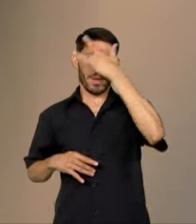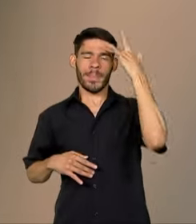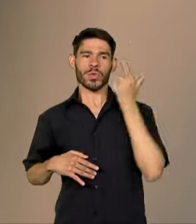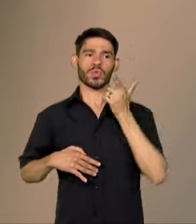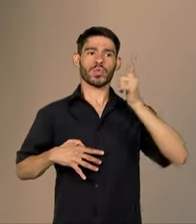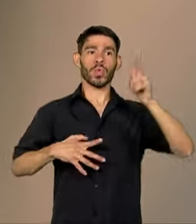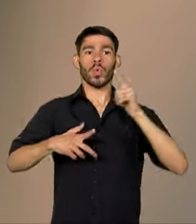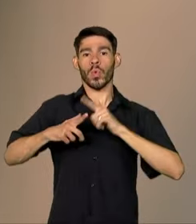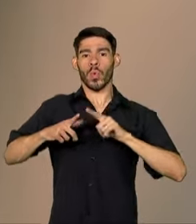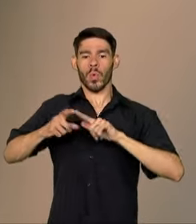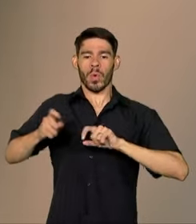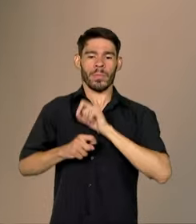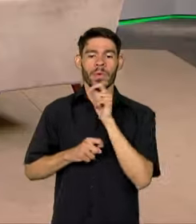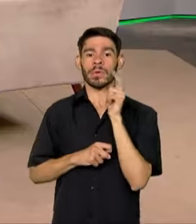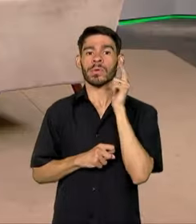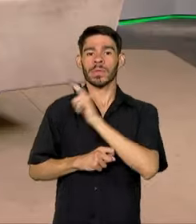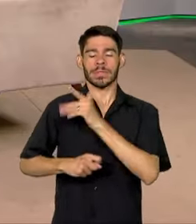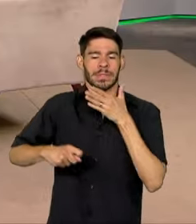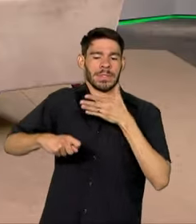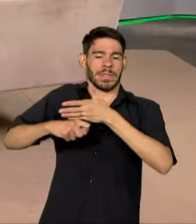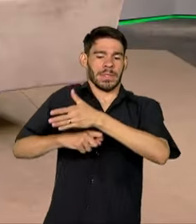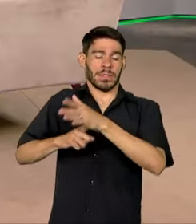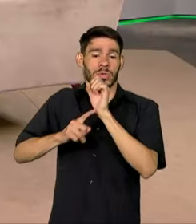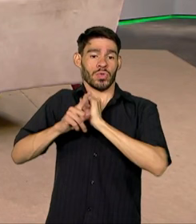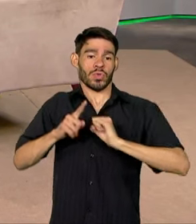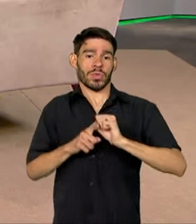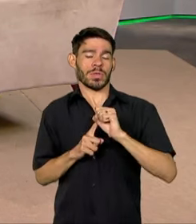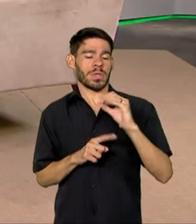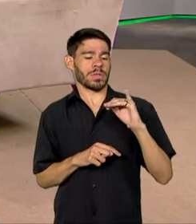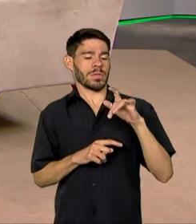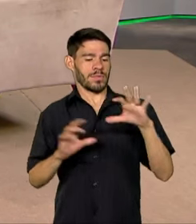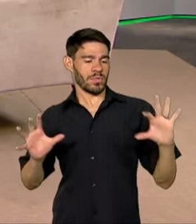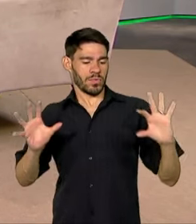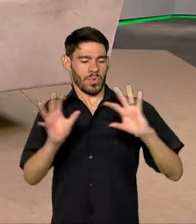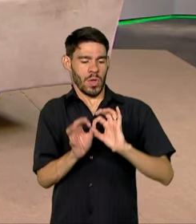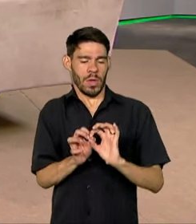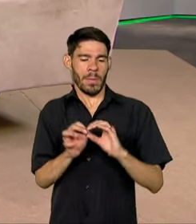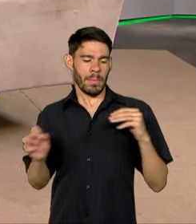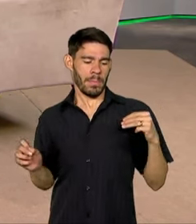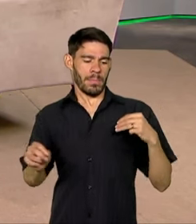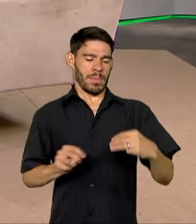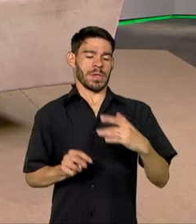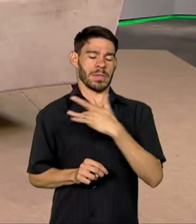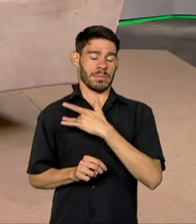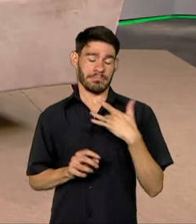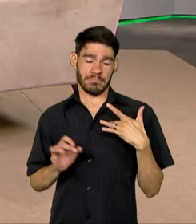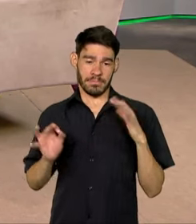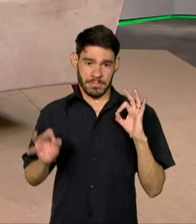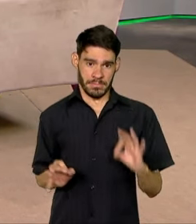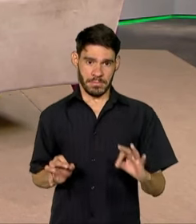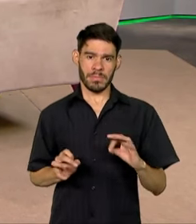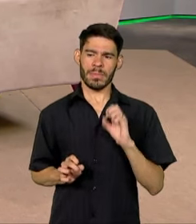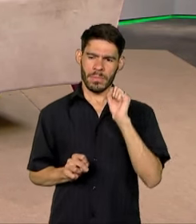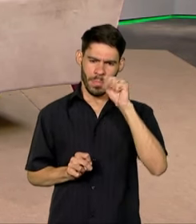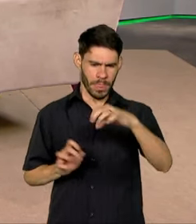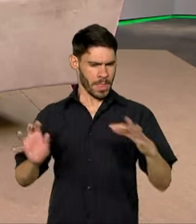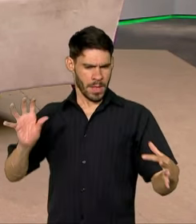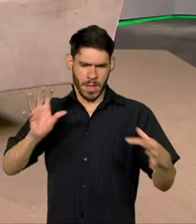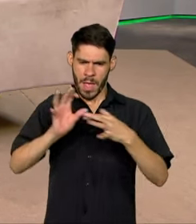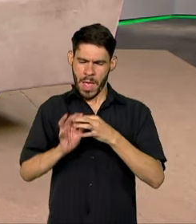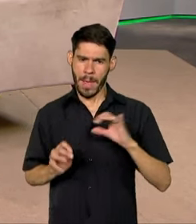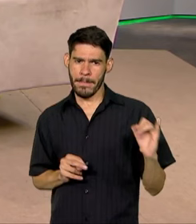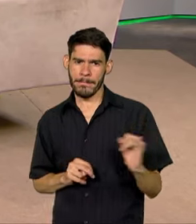O problema é chegar. E a sociedade civil é um aliado do Ministério da Saúde? É um aliado de primeira hora.